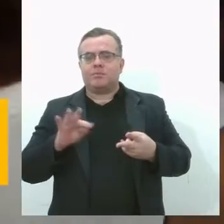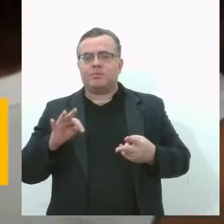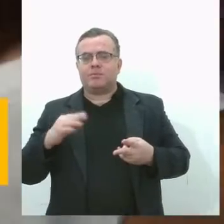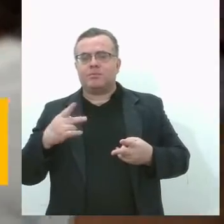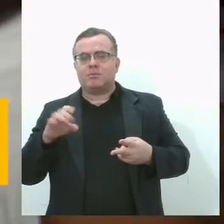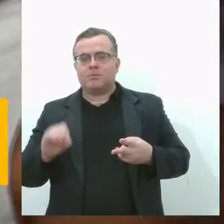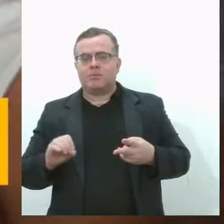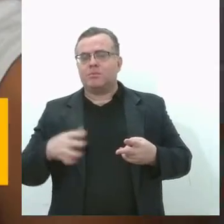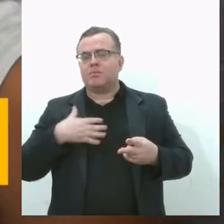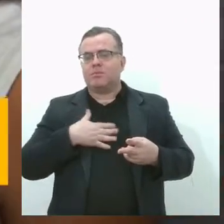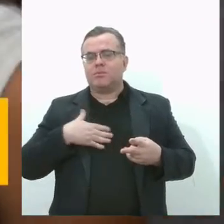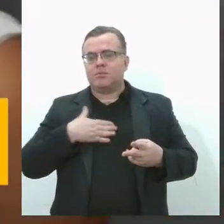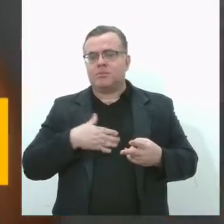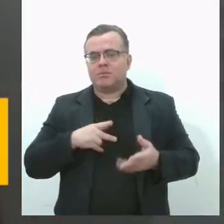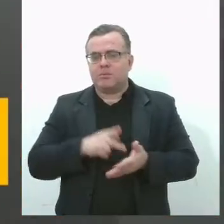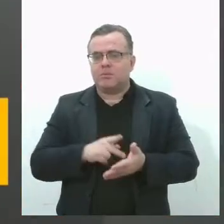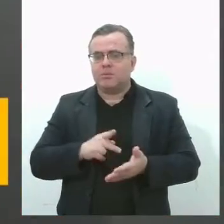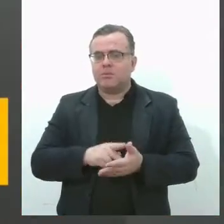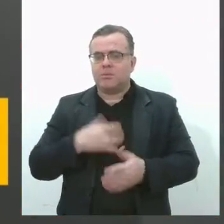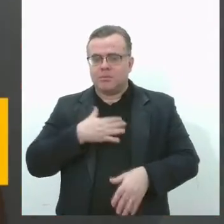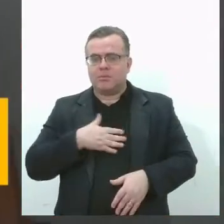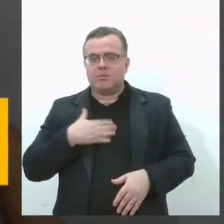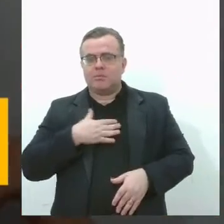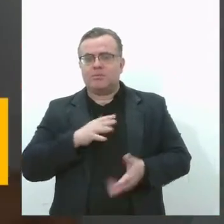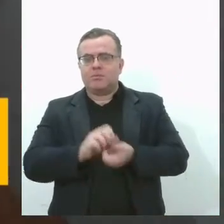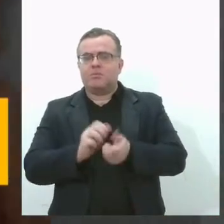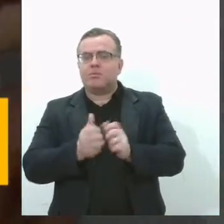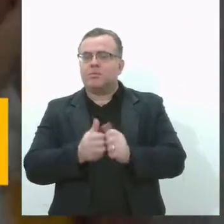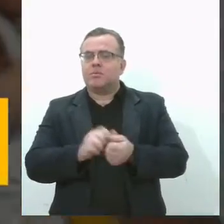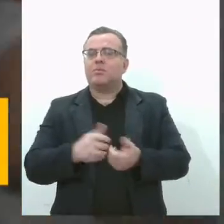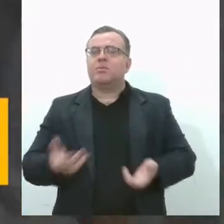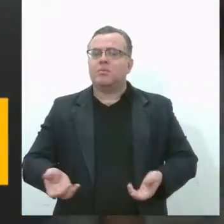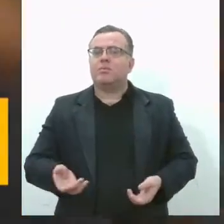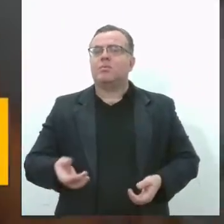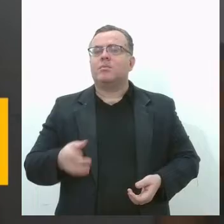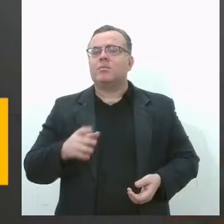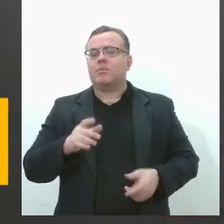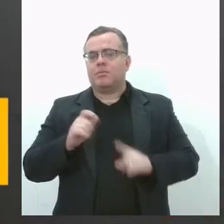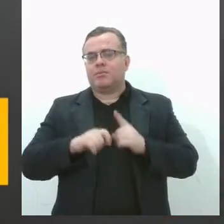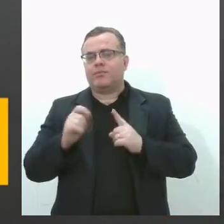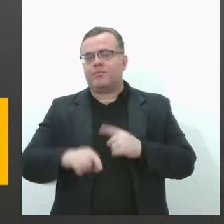aqui. Você gostou do bolinho de banana? Sim. O que mais você gosta de comer?